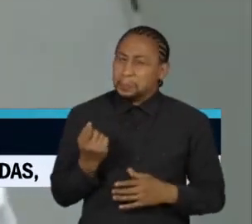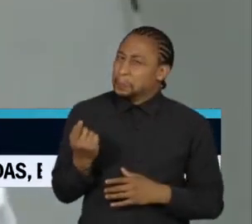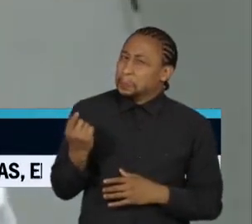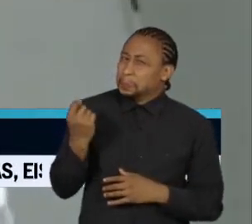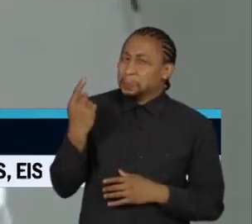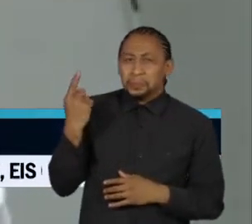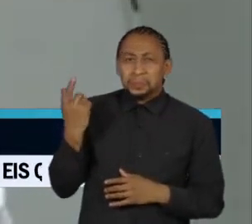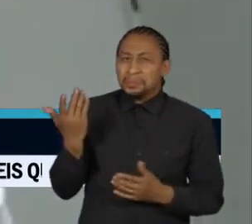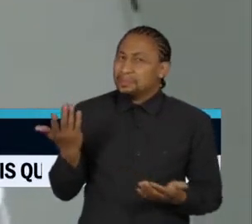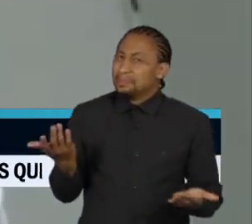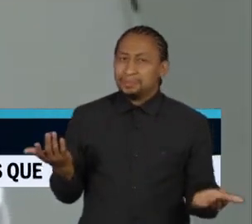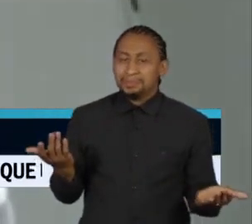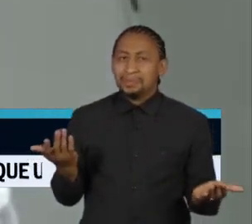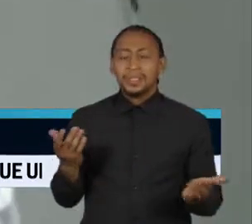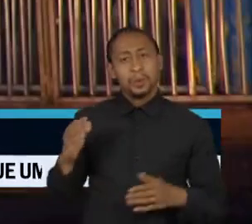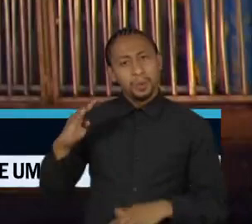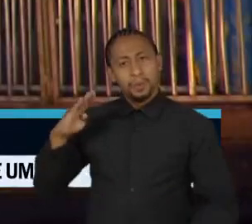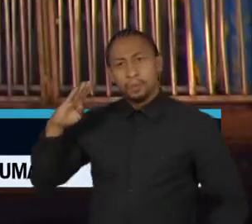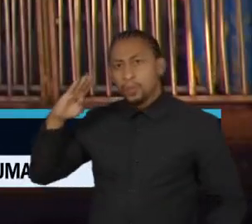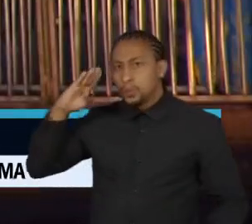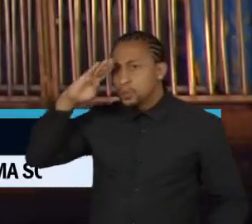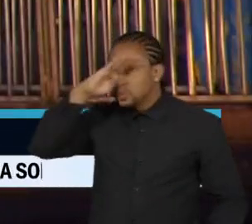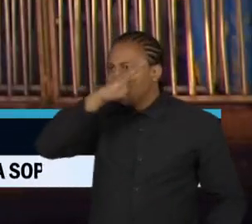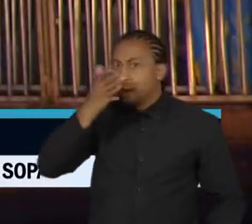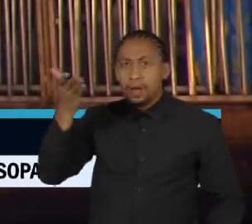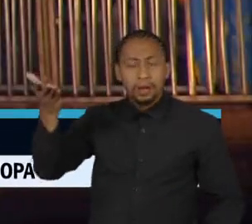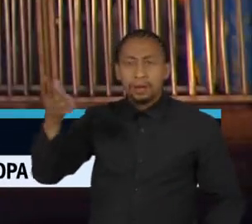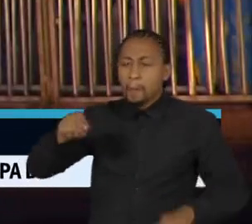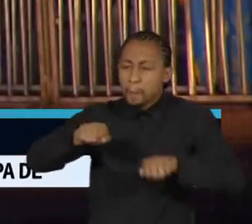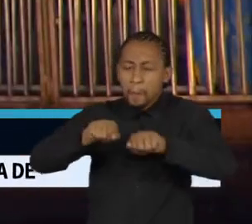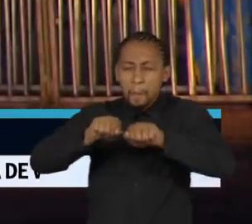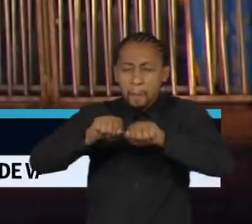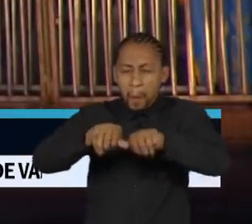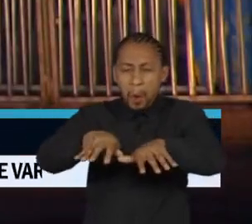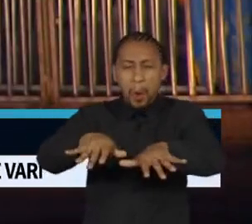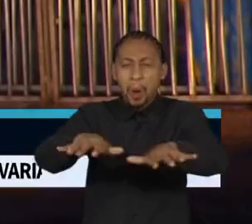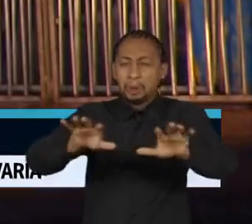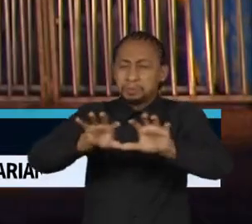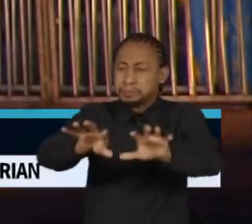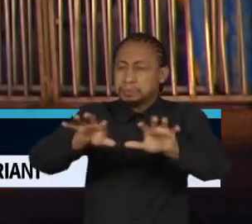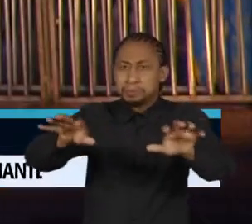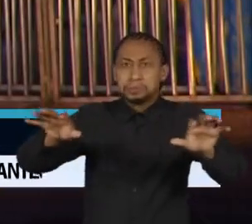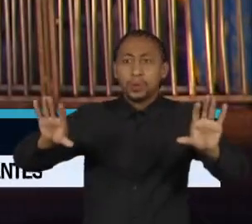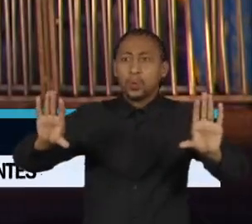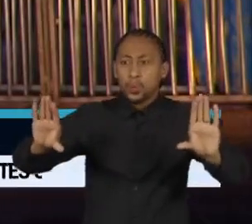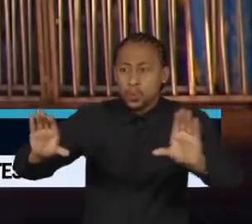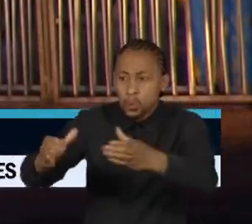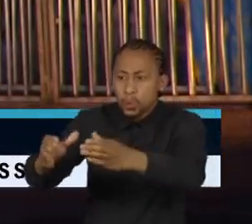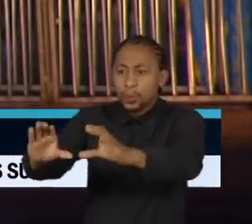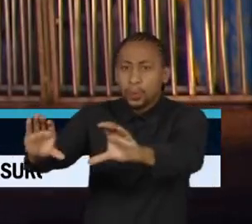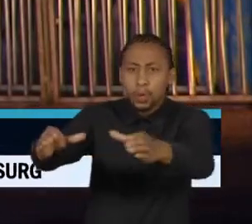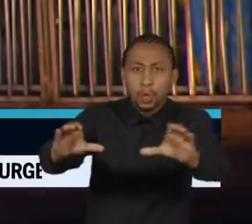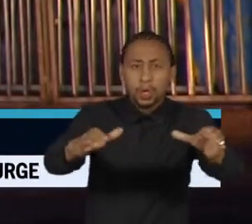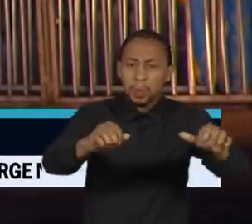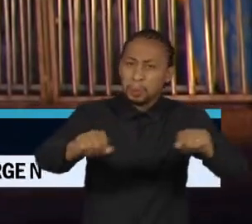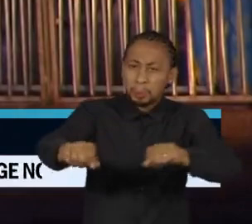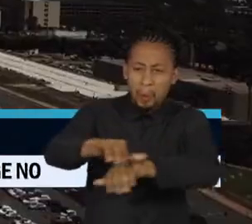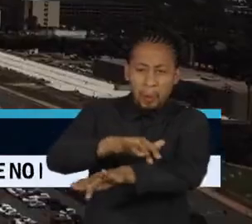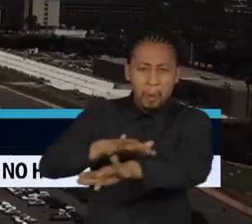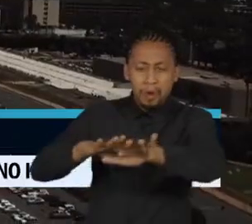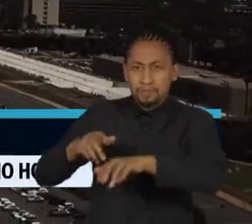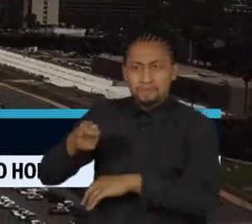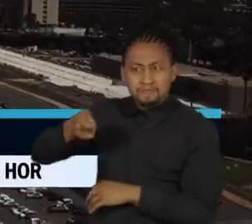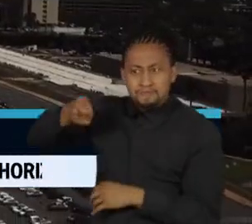com que o bolsonarismo está se tornando um movimento muito minoritário, extremista